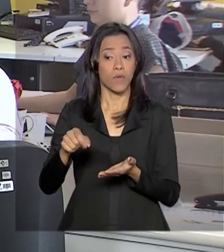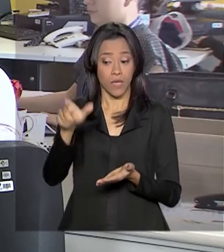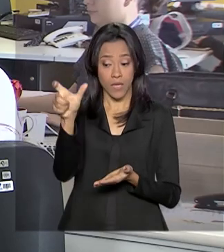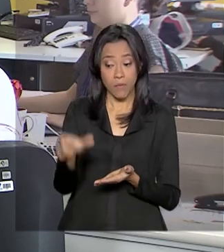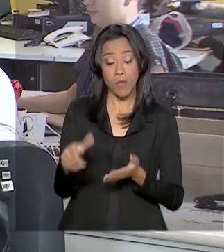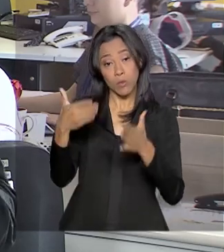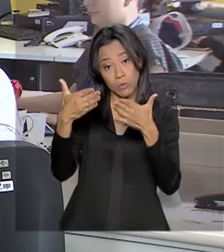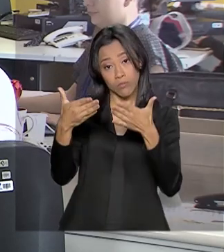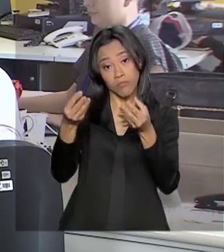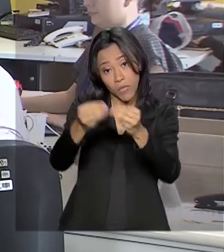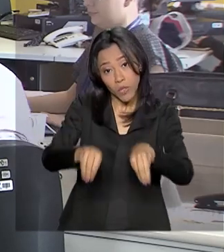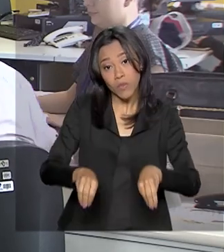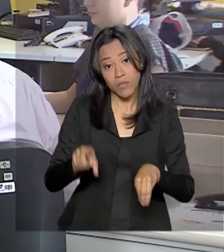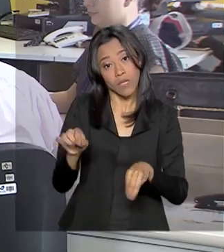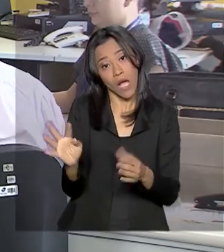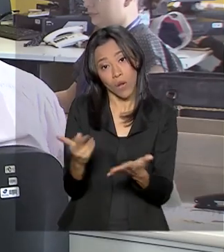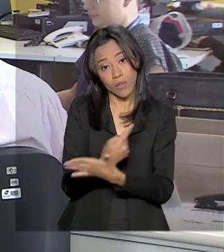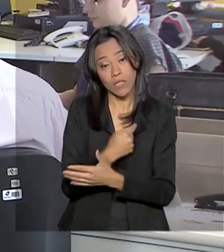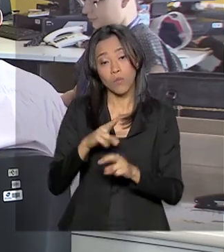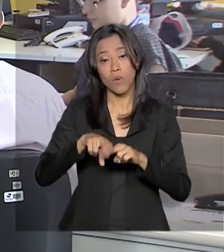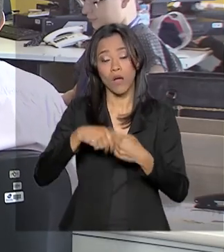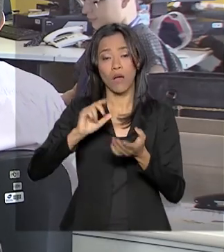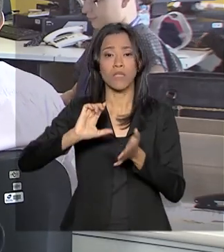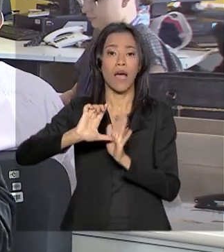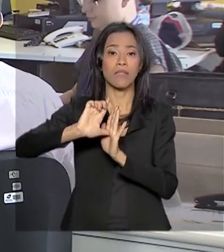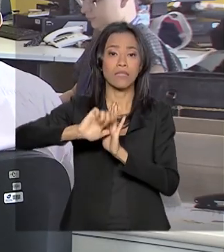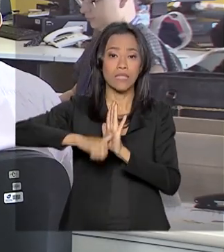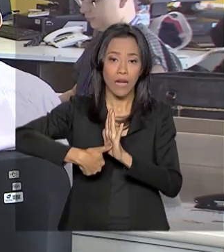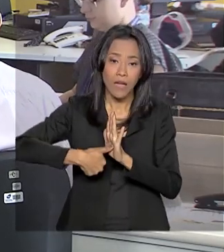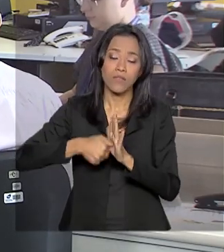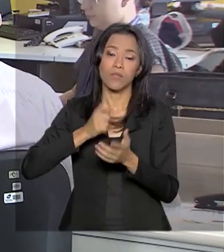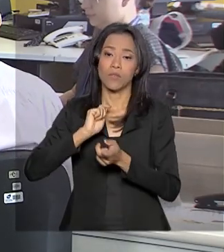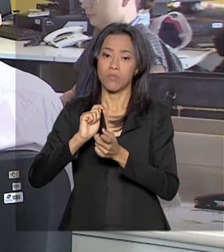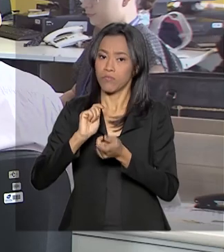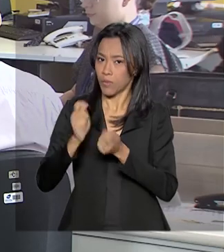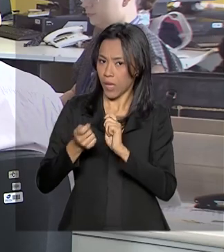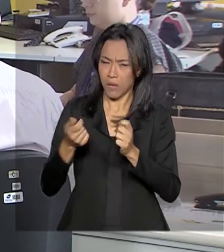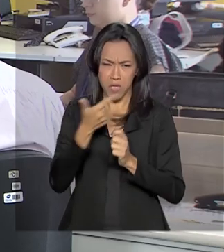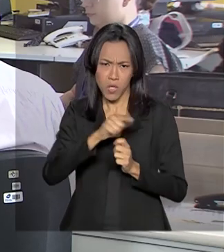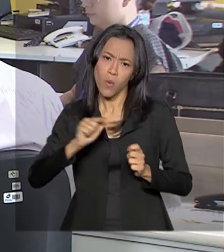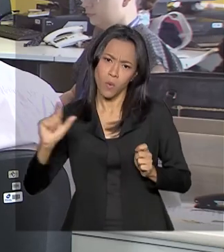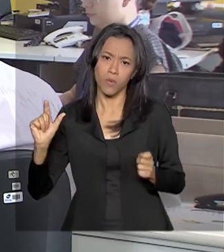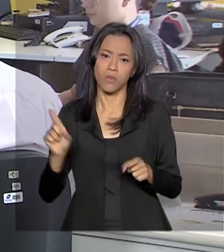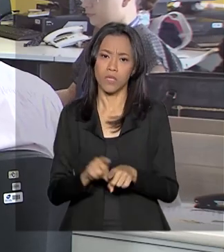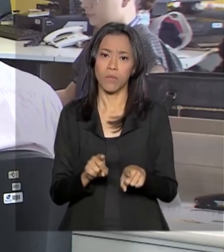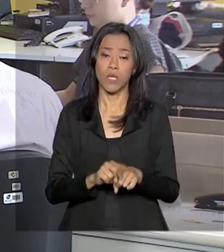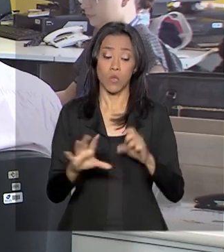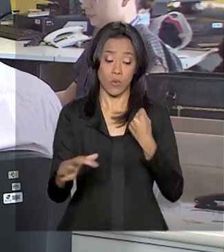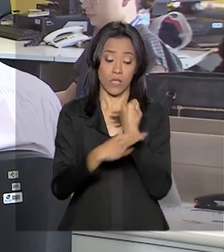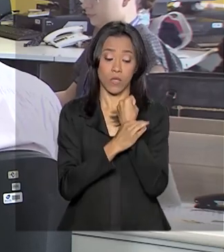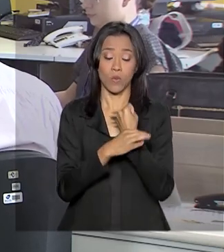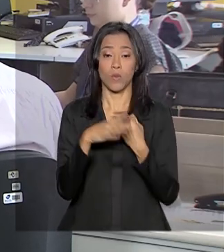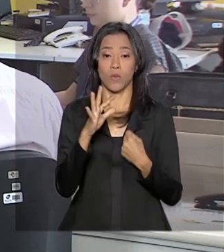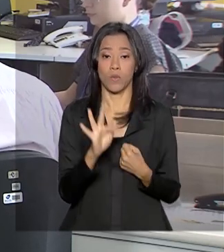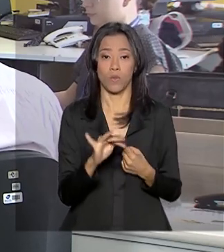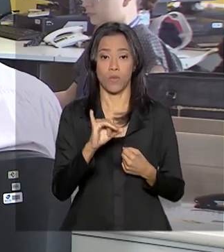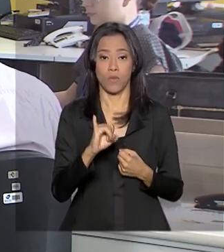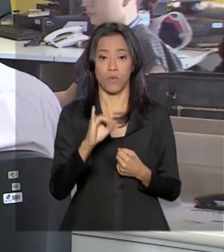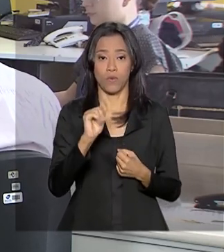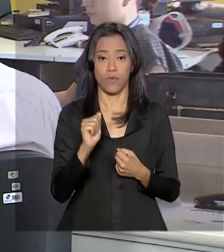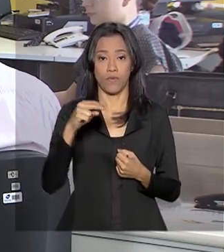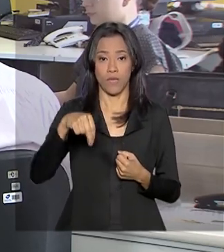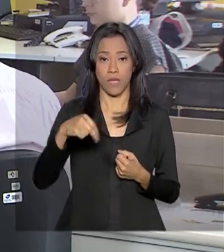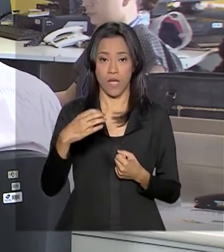prejuízos causados por atraso de pagamento do inquilino e outros danos. E o seguro-fiança alocatícia pode prever outras